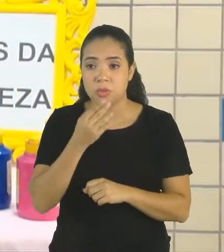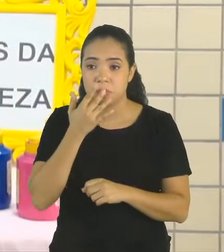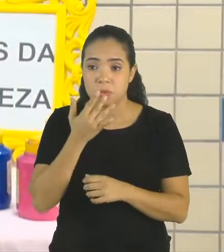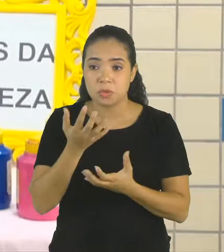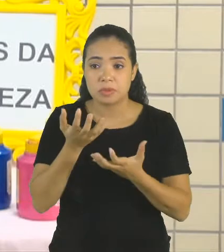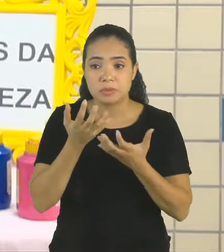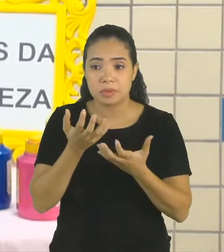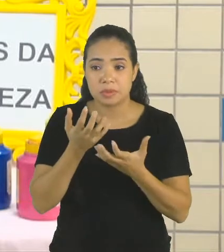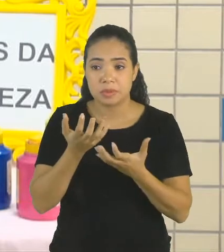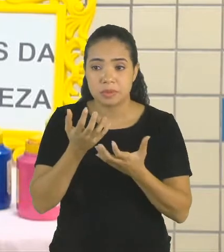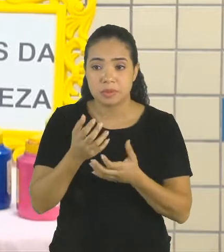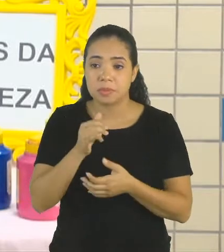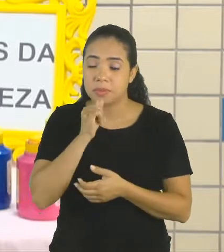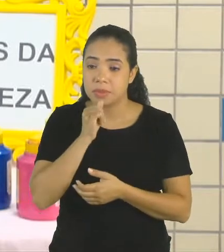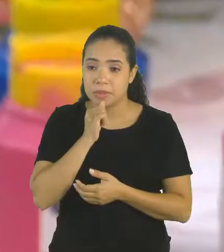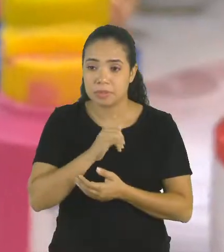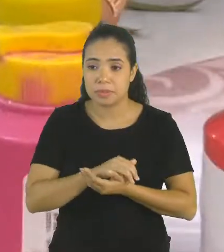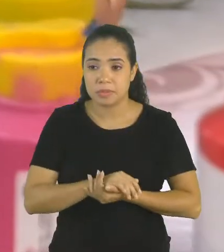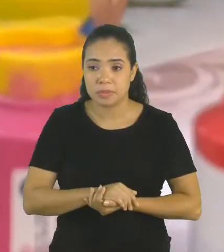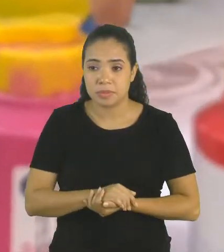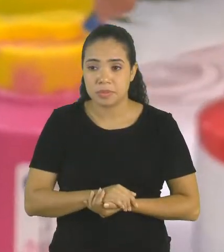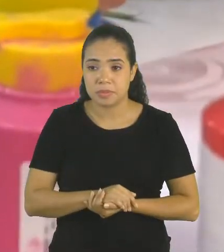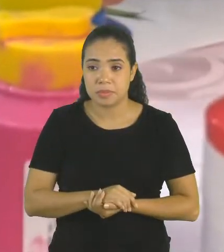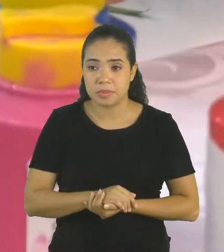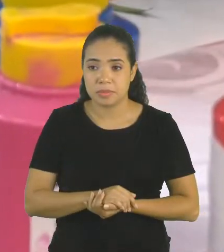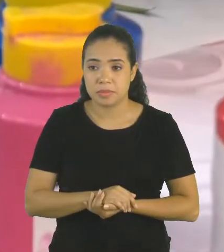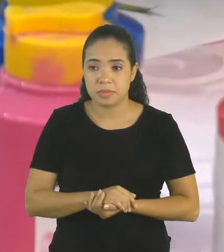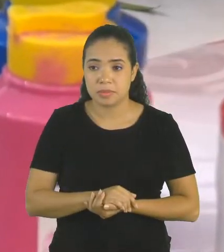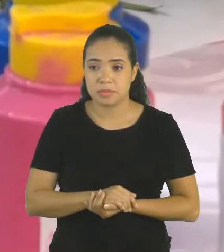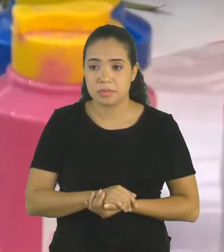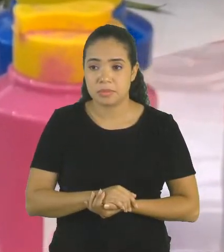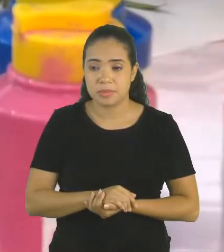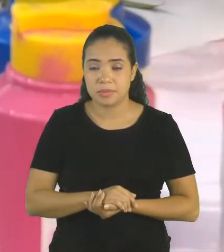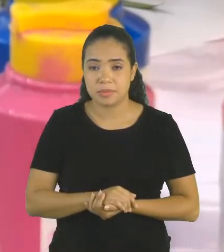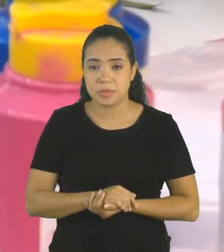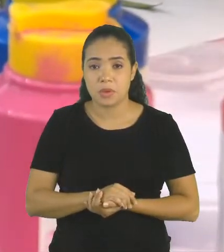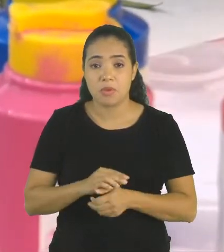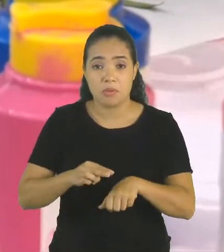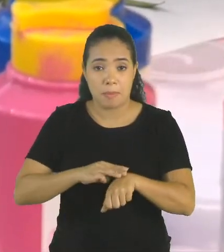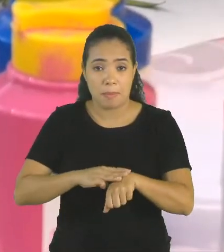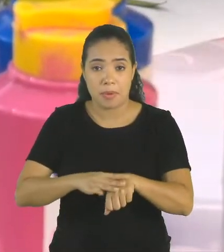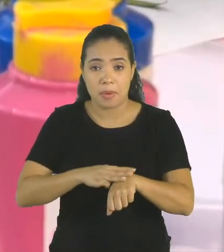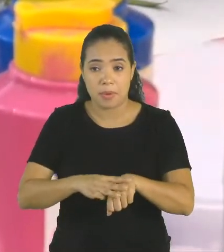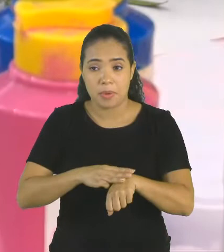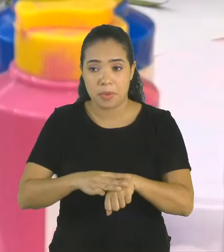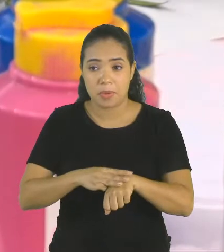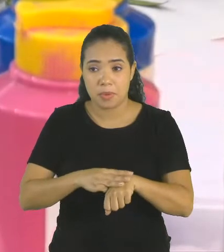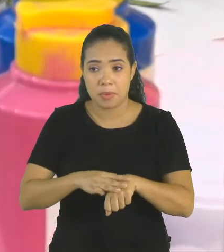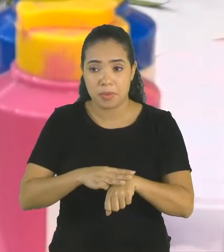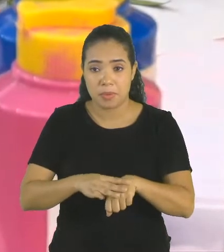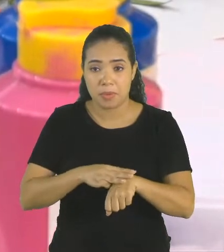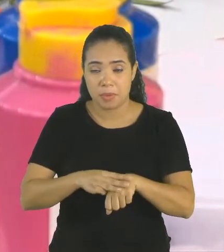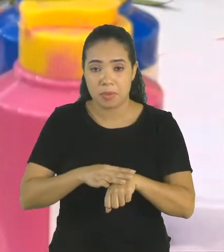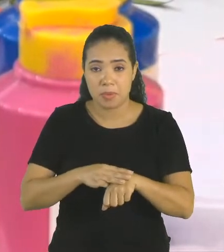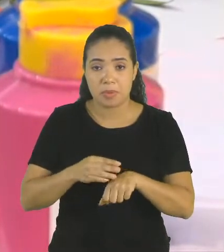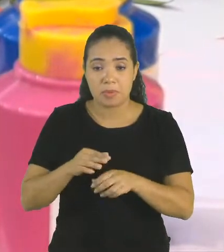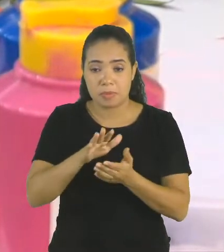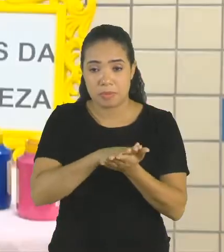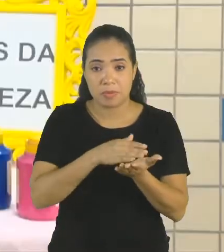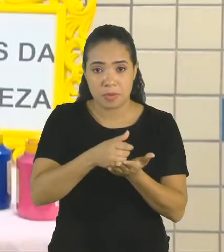preferir. Aqui, por exemplo, eu vou colocar o marrom. Para a gente pintar também com o marrom.